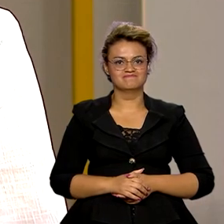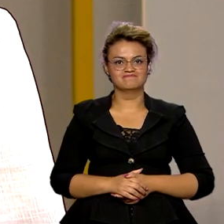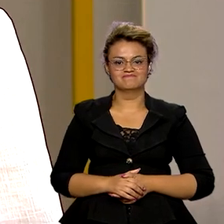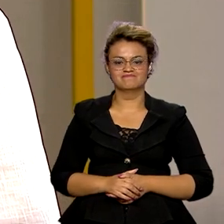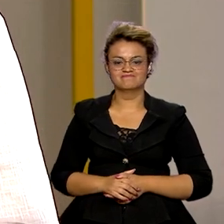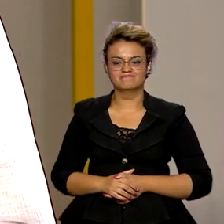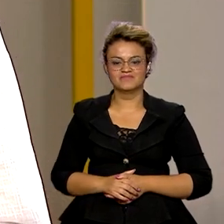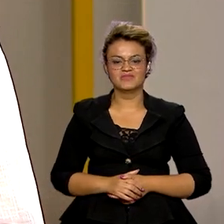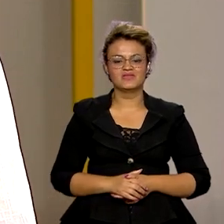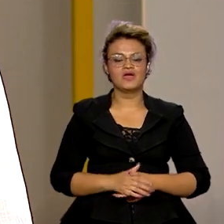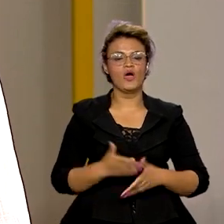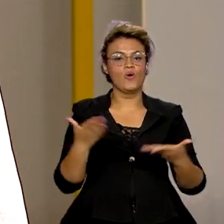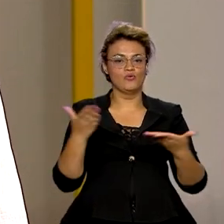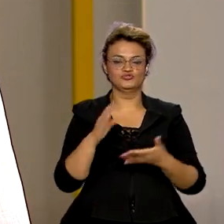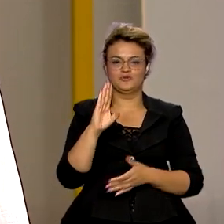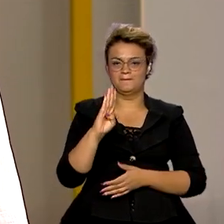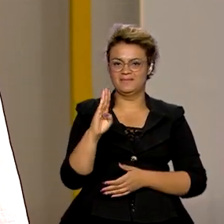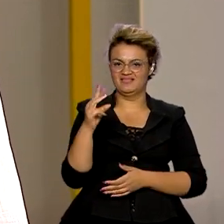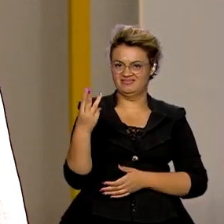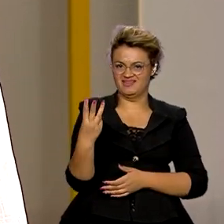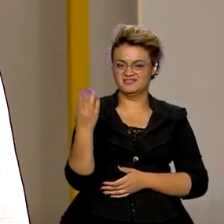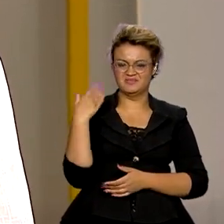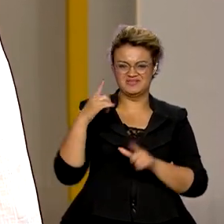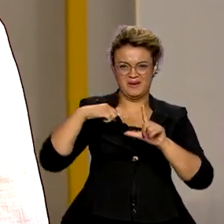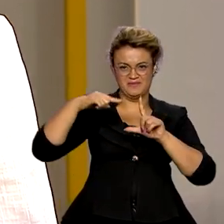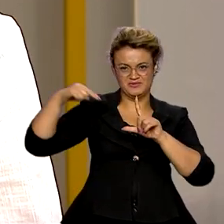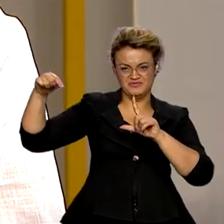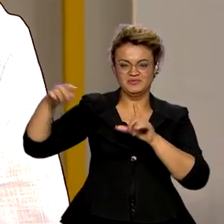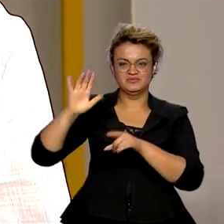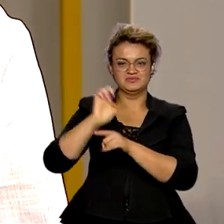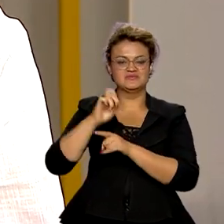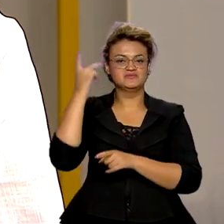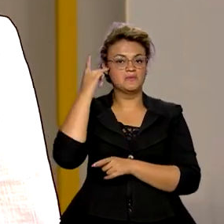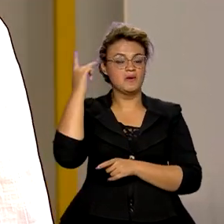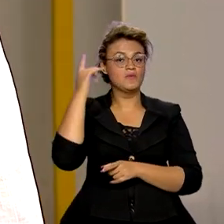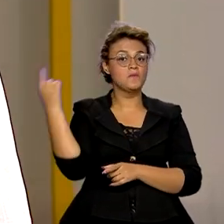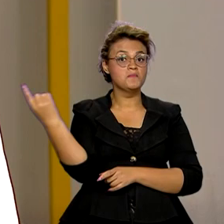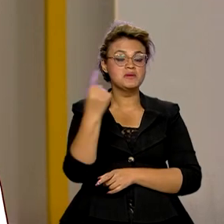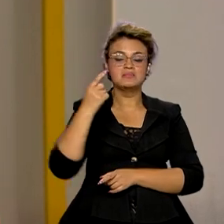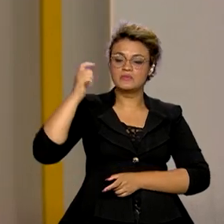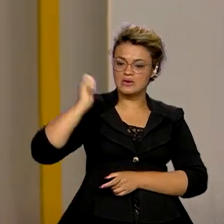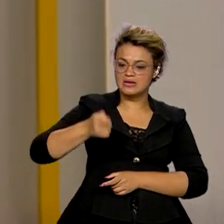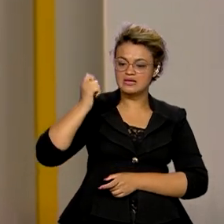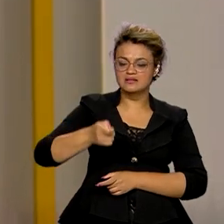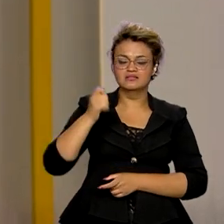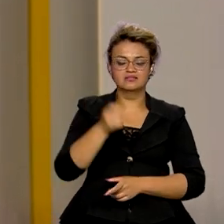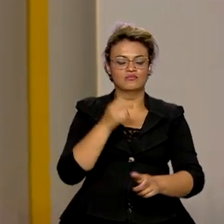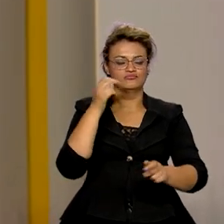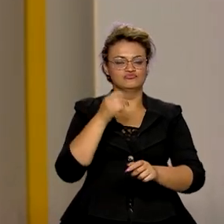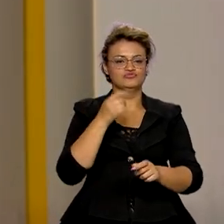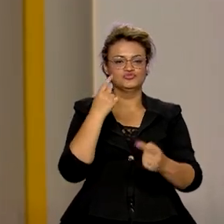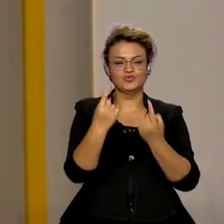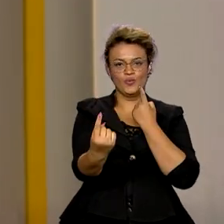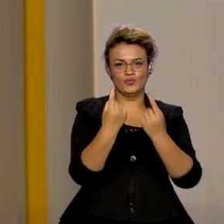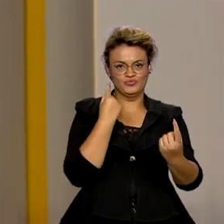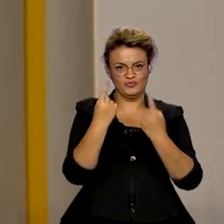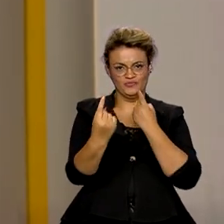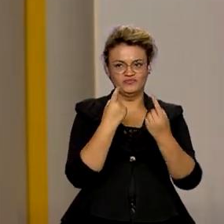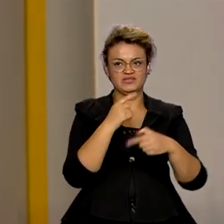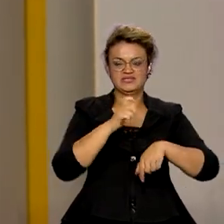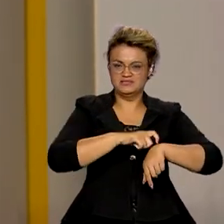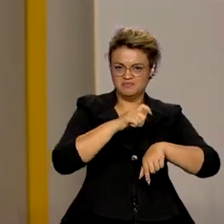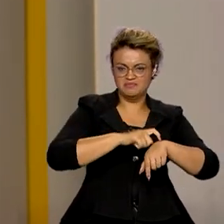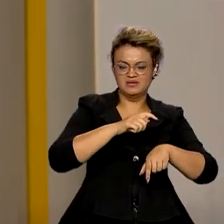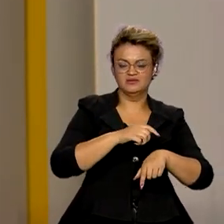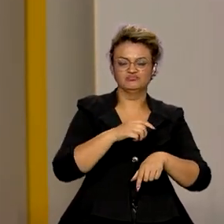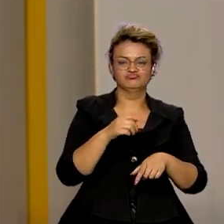Correu hoje na B3, antiga Bolsa de Valores de São Paulo, o primeiro leilão de rodovias deste terceiro mandato do presidente Lula.